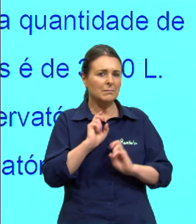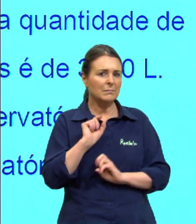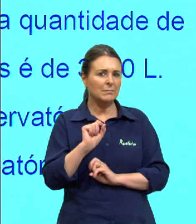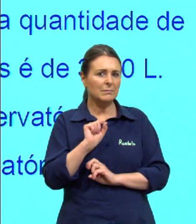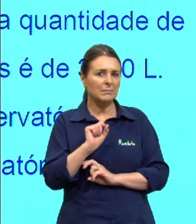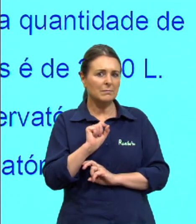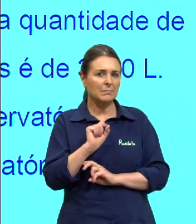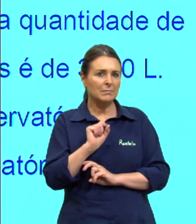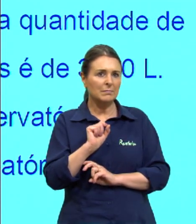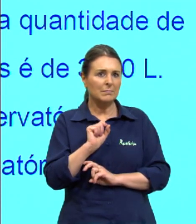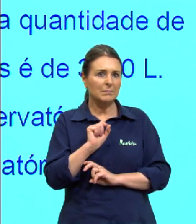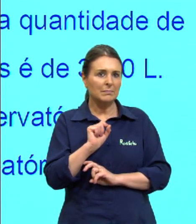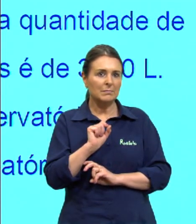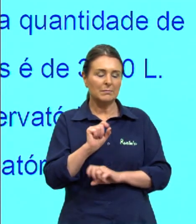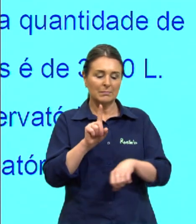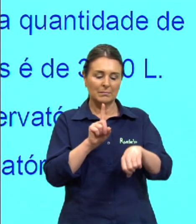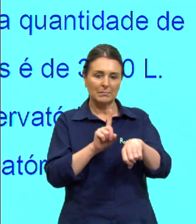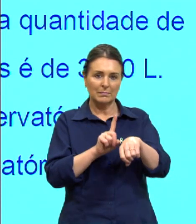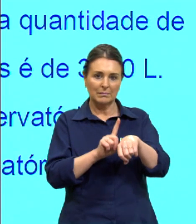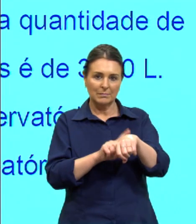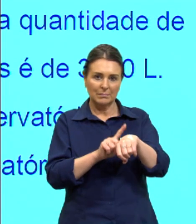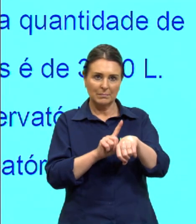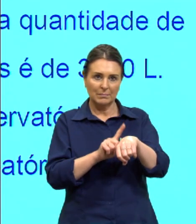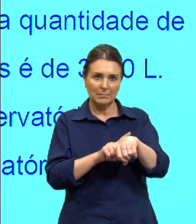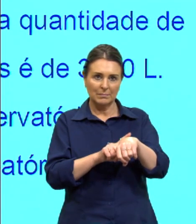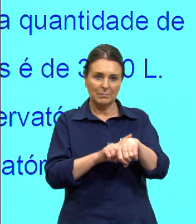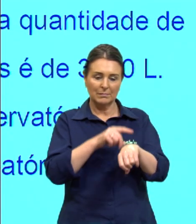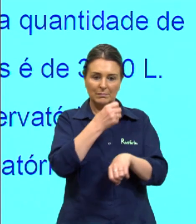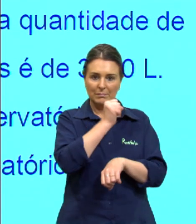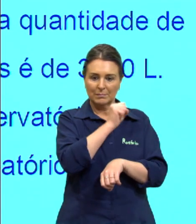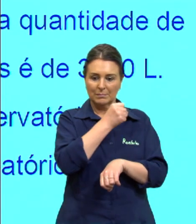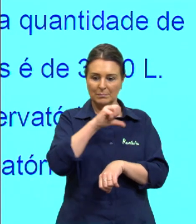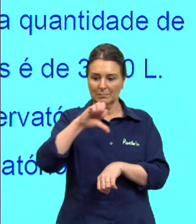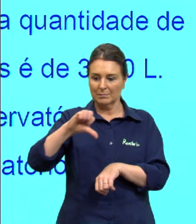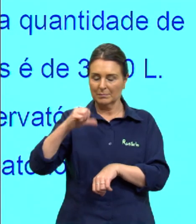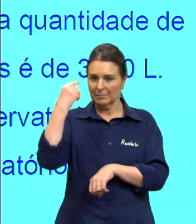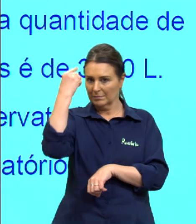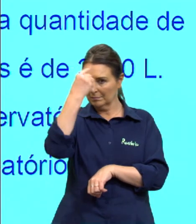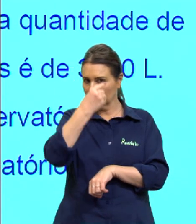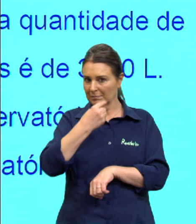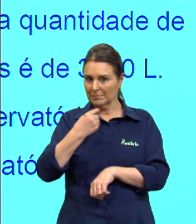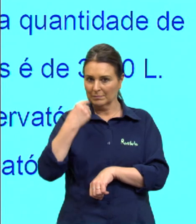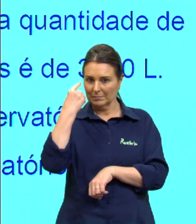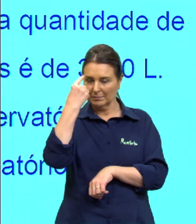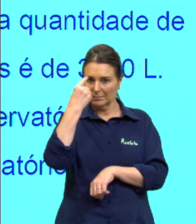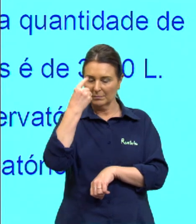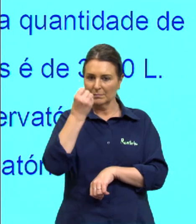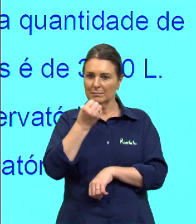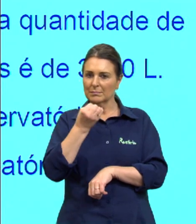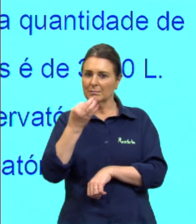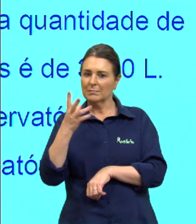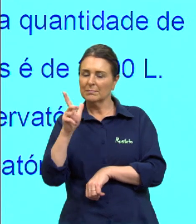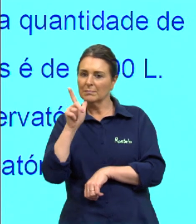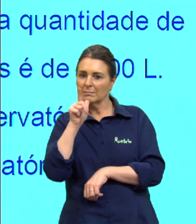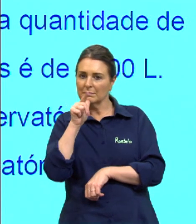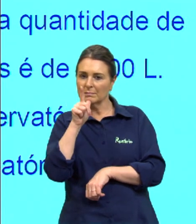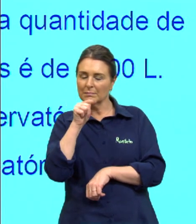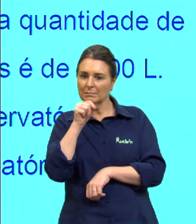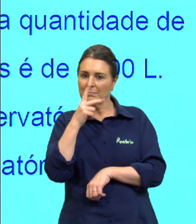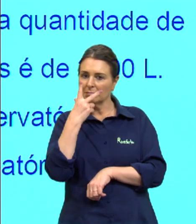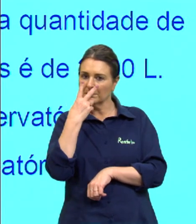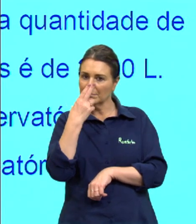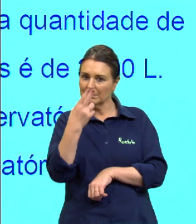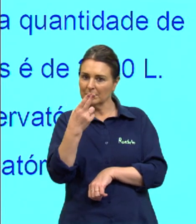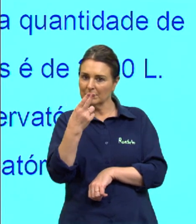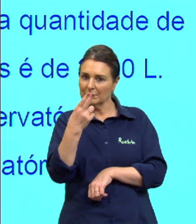que no tempo entre 8 e 9 horas, certo, a quantidade de água, ela é igual